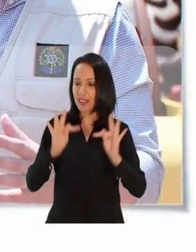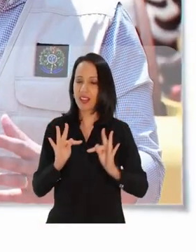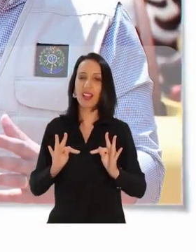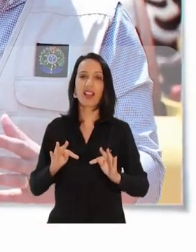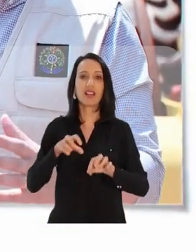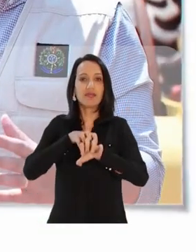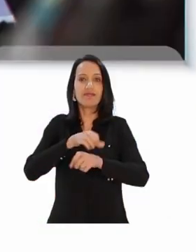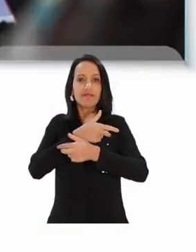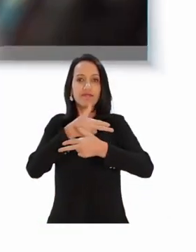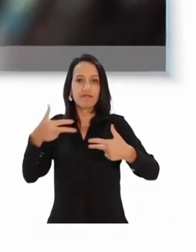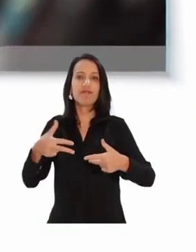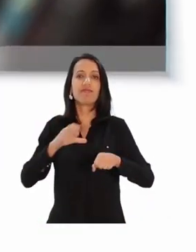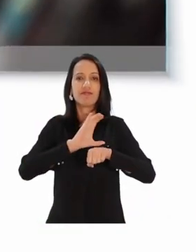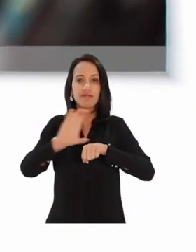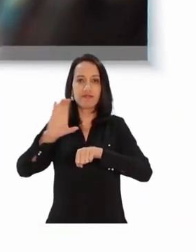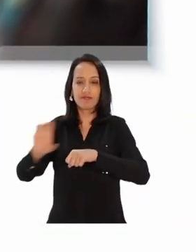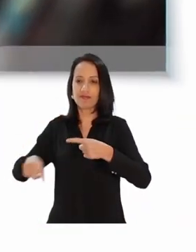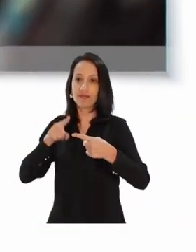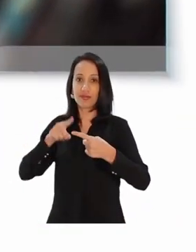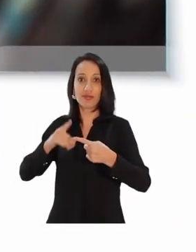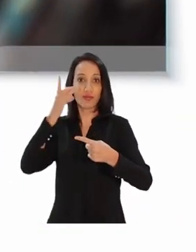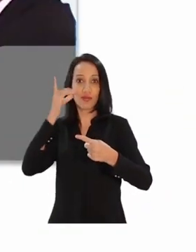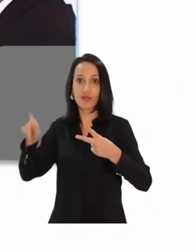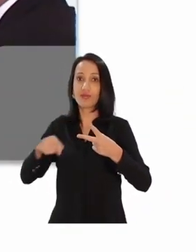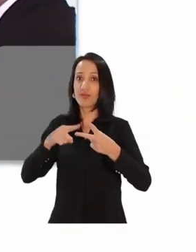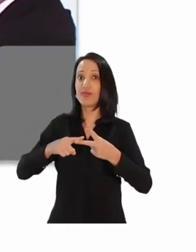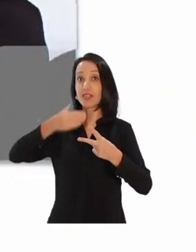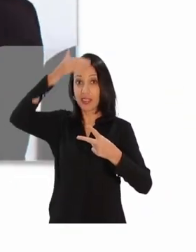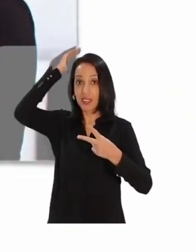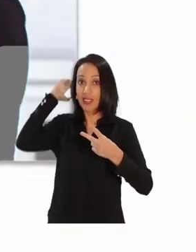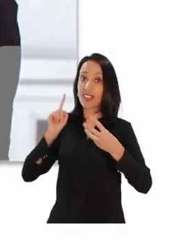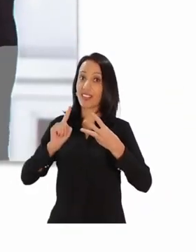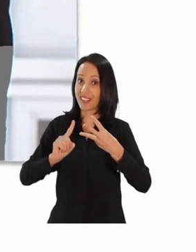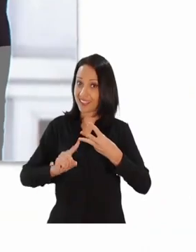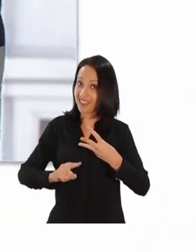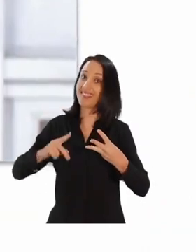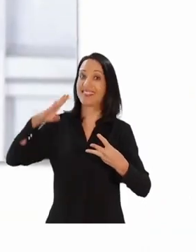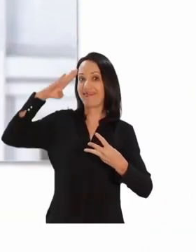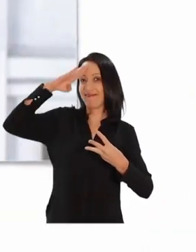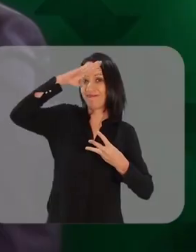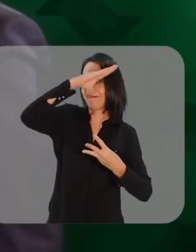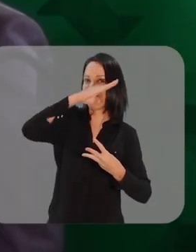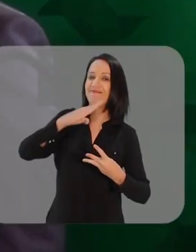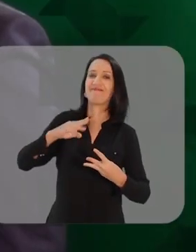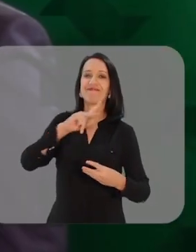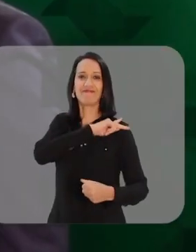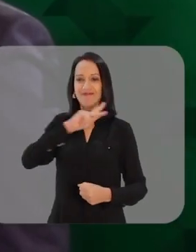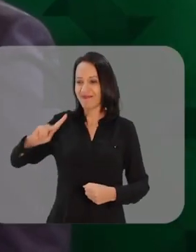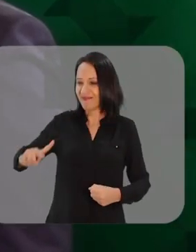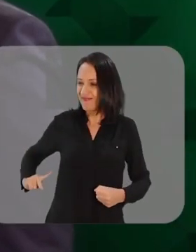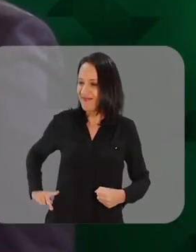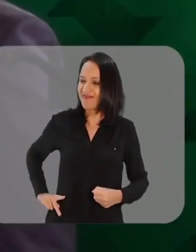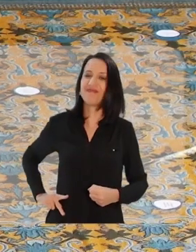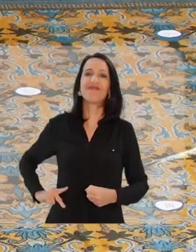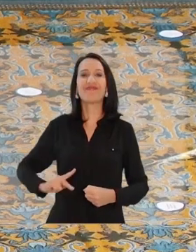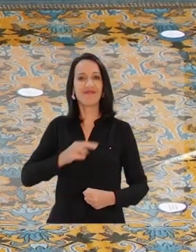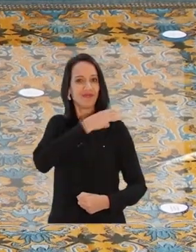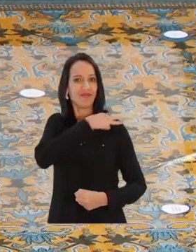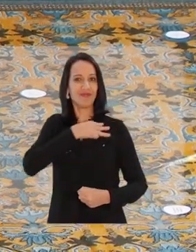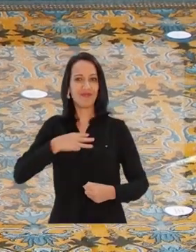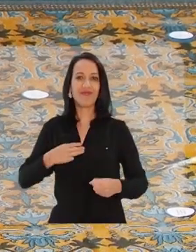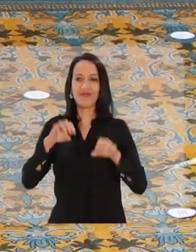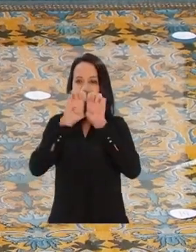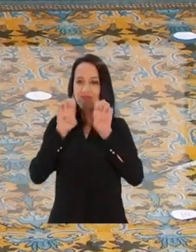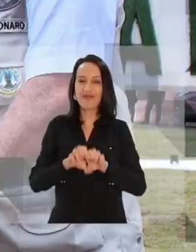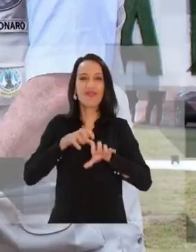áreas de infraestrutura e investimentos dos governos Dilma e Temer. E quando Jair Bolsonaro foi eleito presidente, o seu ministro da